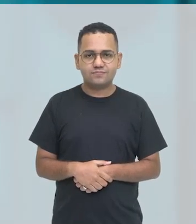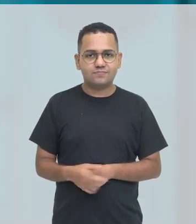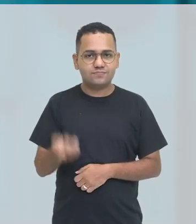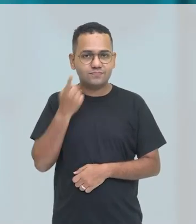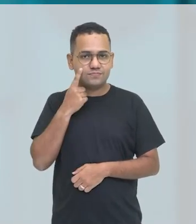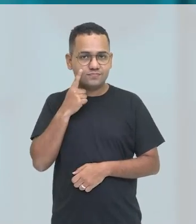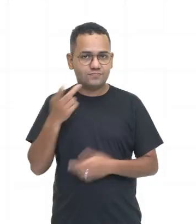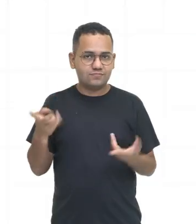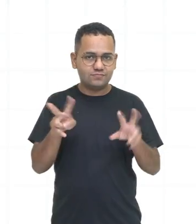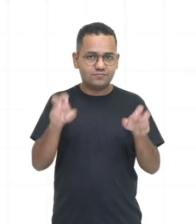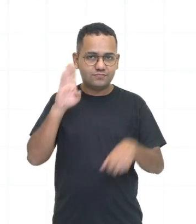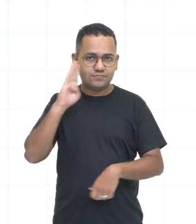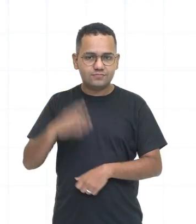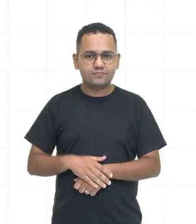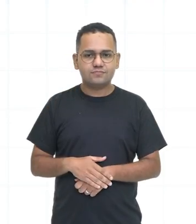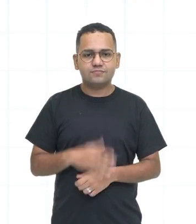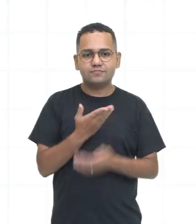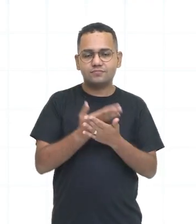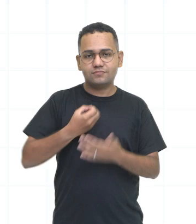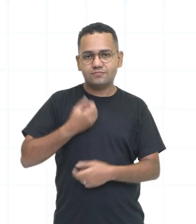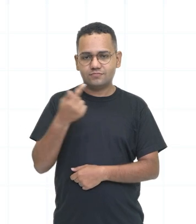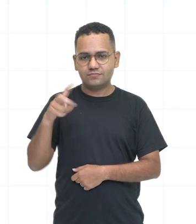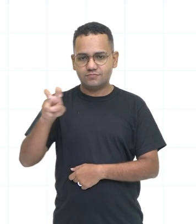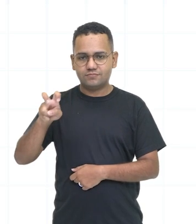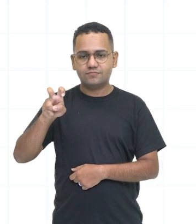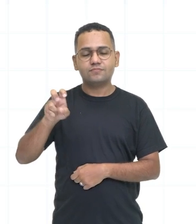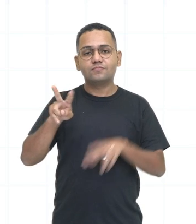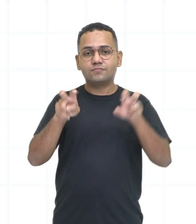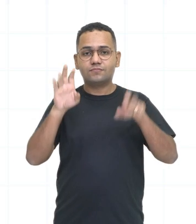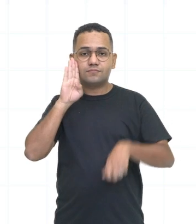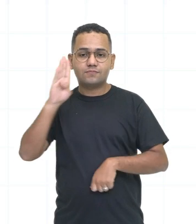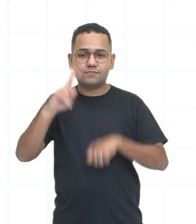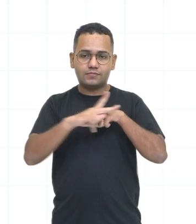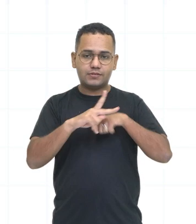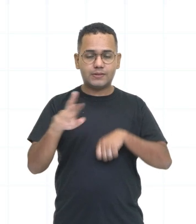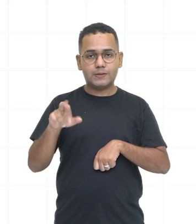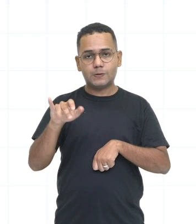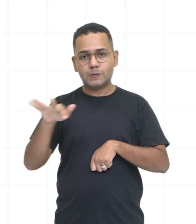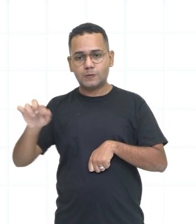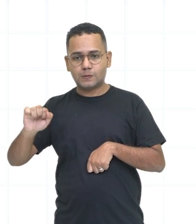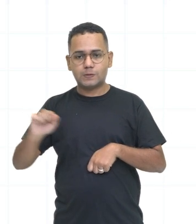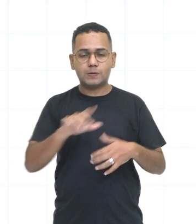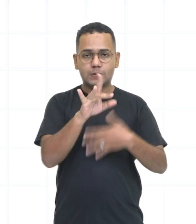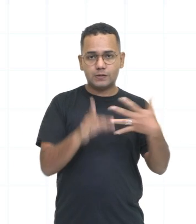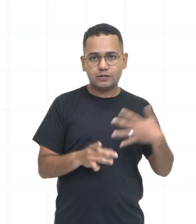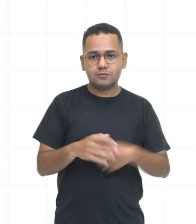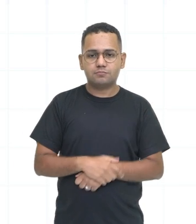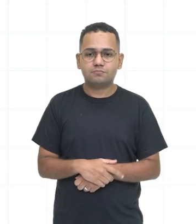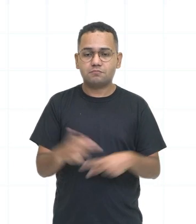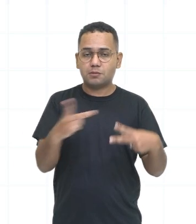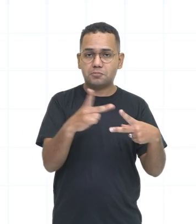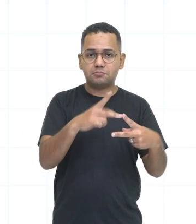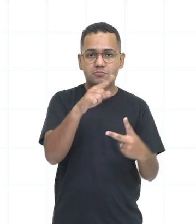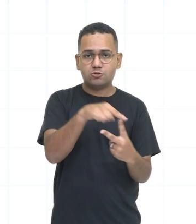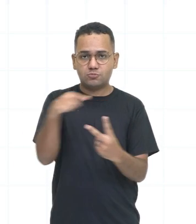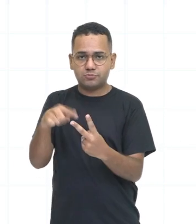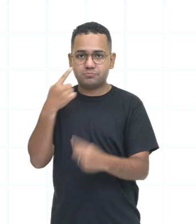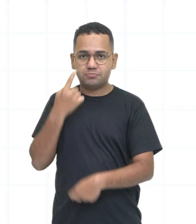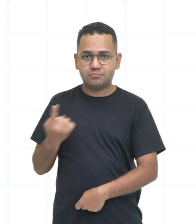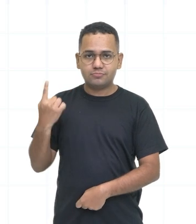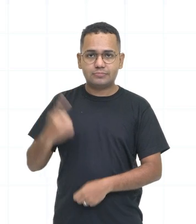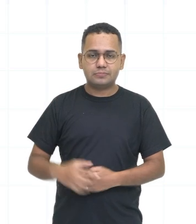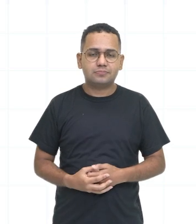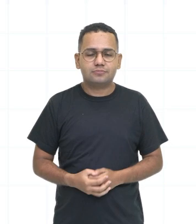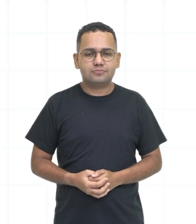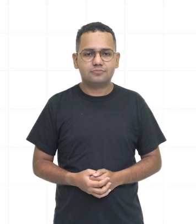Vamos ver o nosso objeto de conhecimento? Nosso objeto de conhecimento é o seguinte, pronomes reflexivos e o nosso detalhamento, preposições,